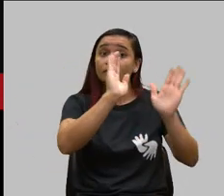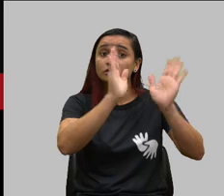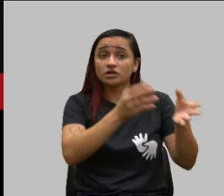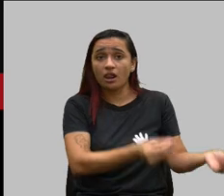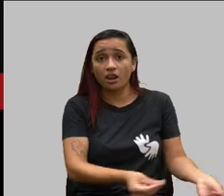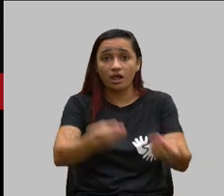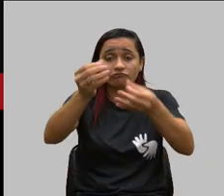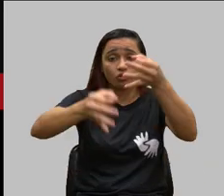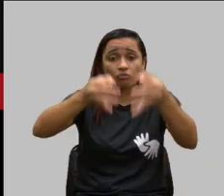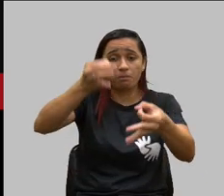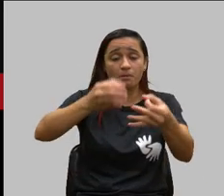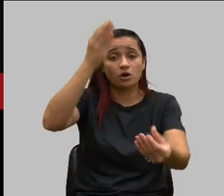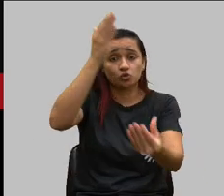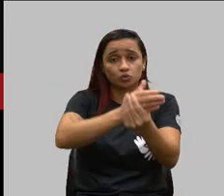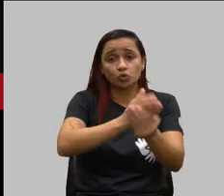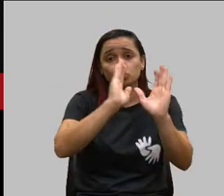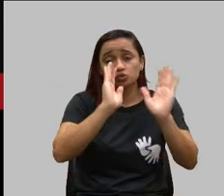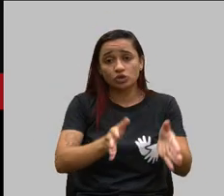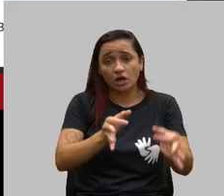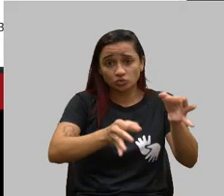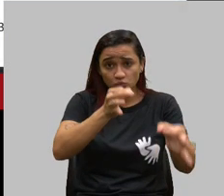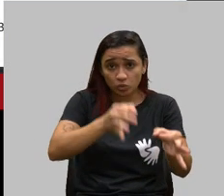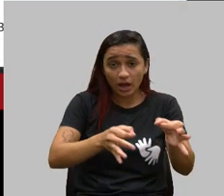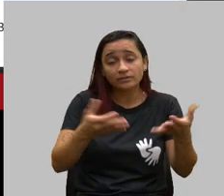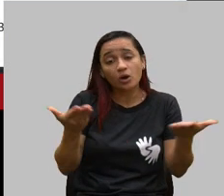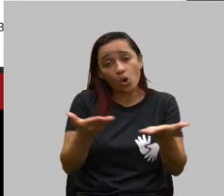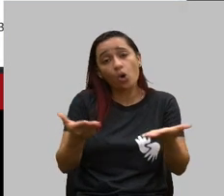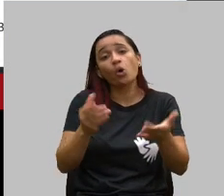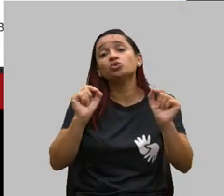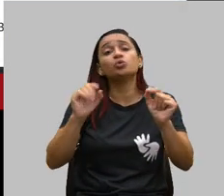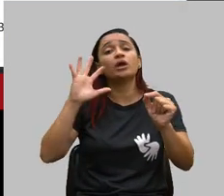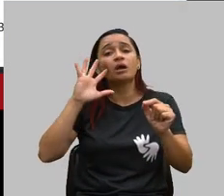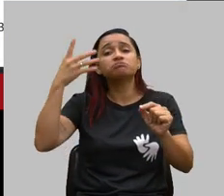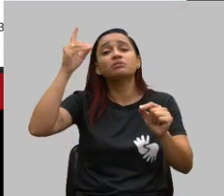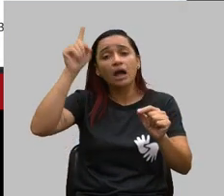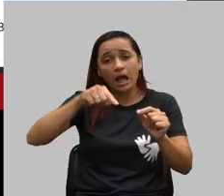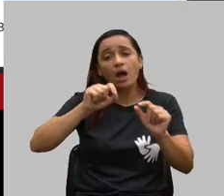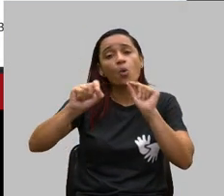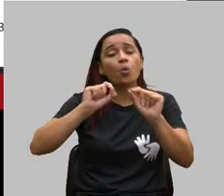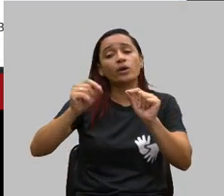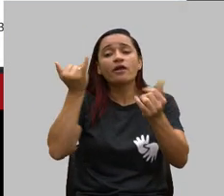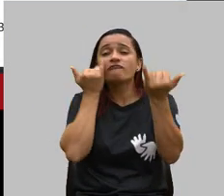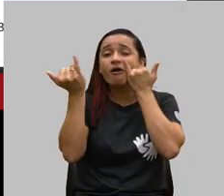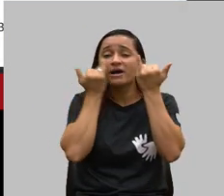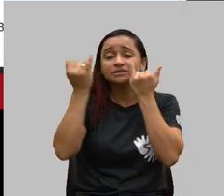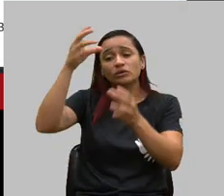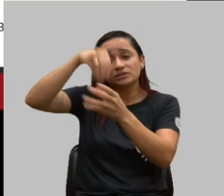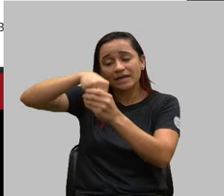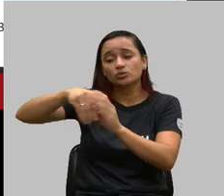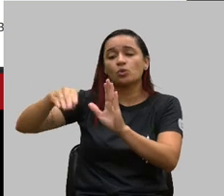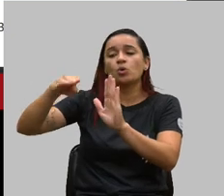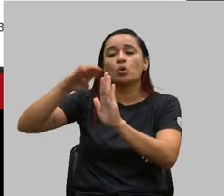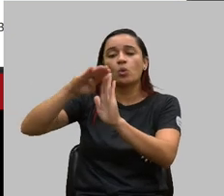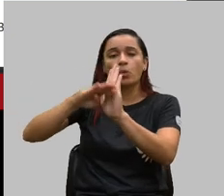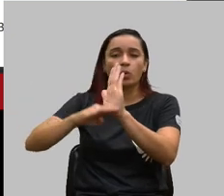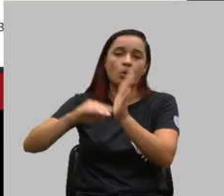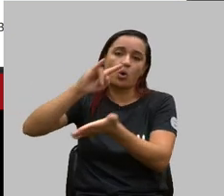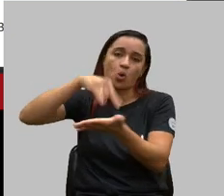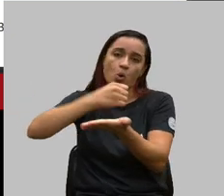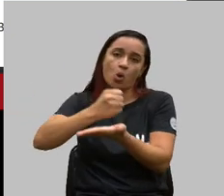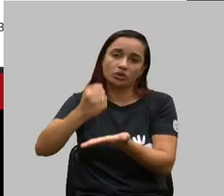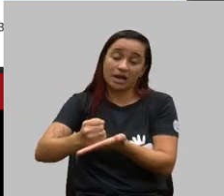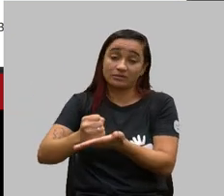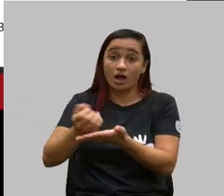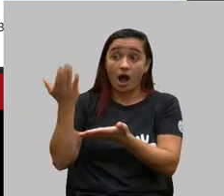PROCON Rio hoje o que vale é o que está no contrato e então esse prazo de 60 dias que também